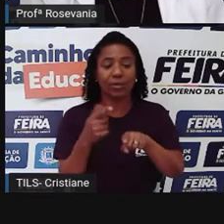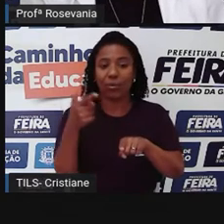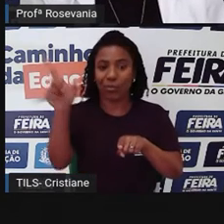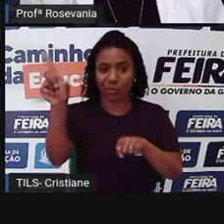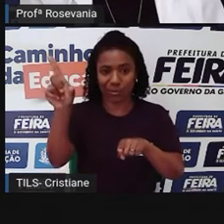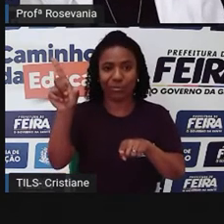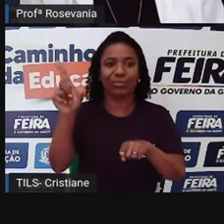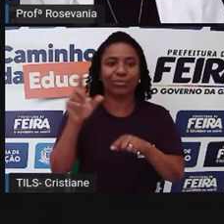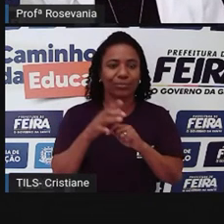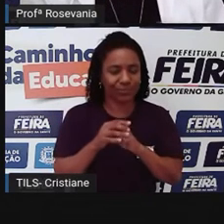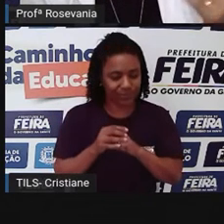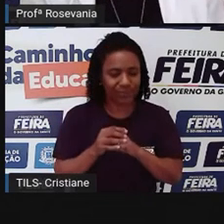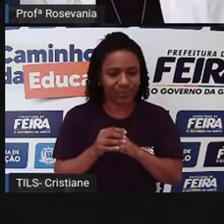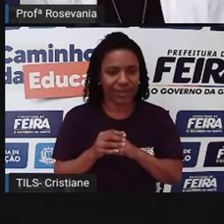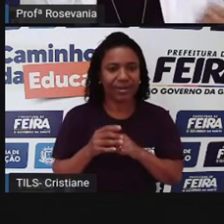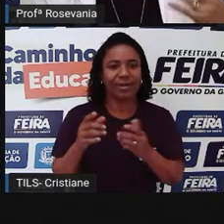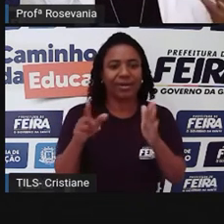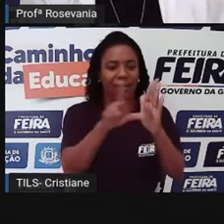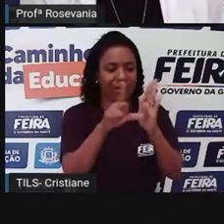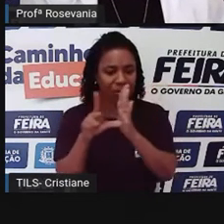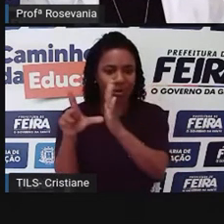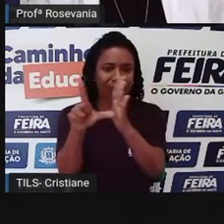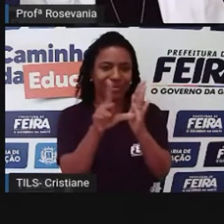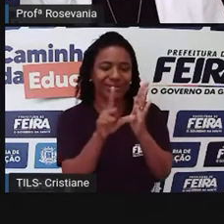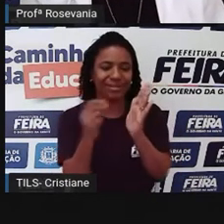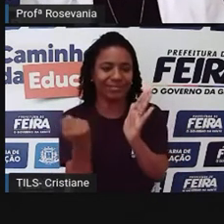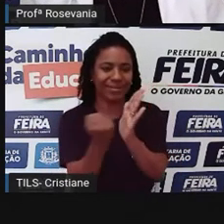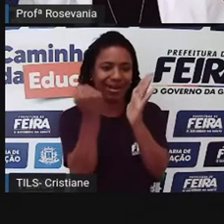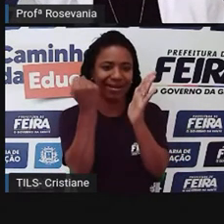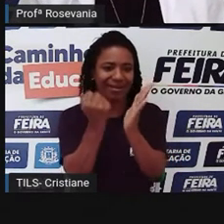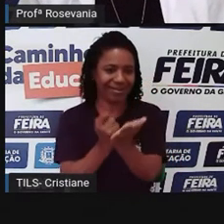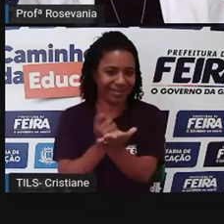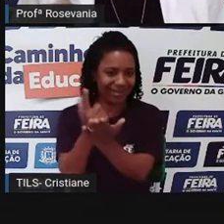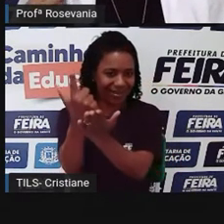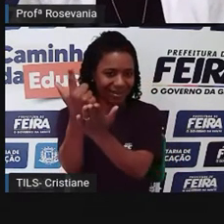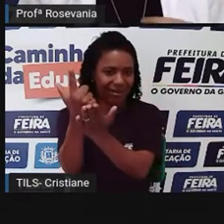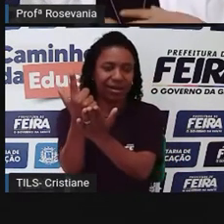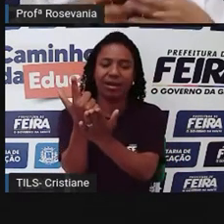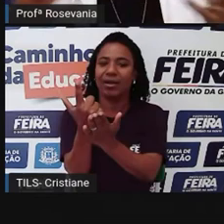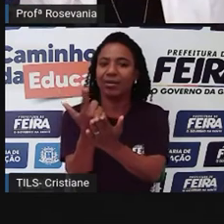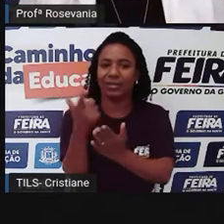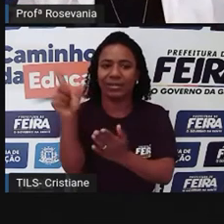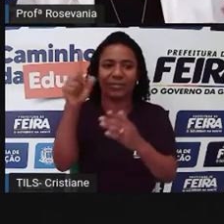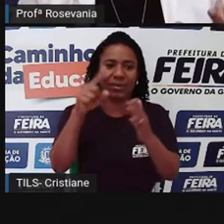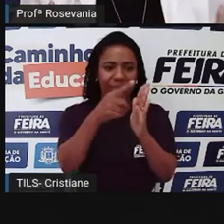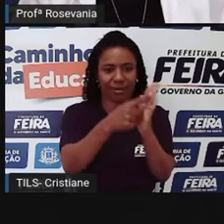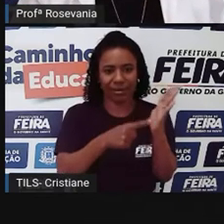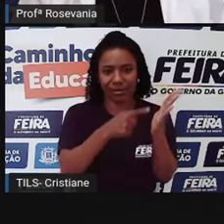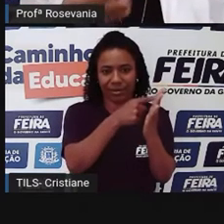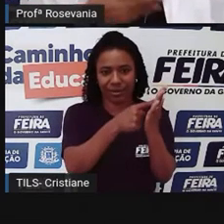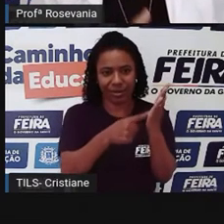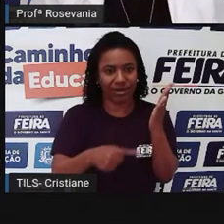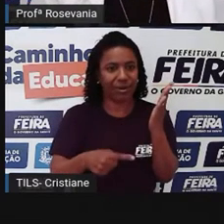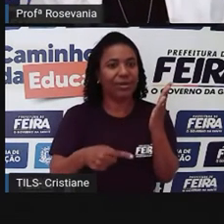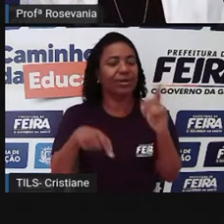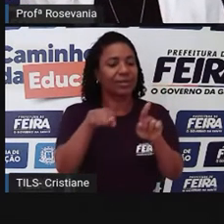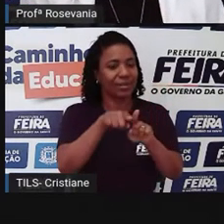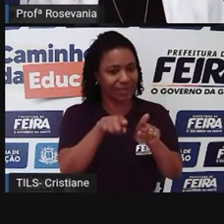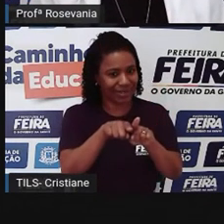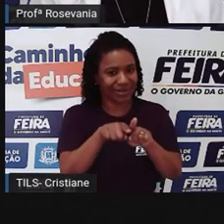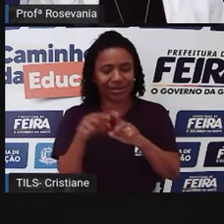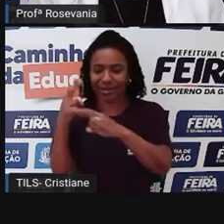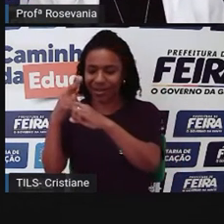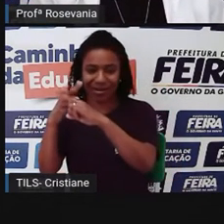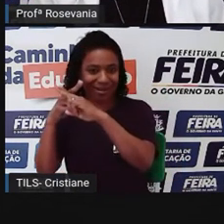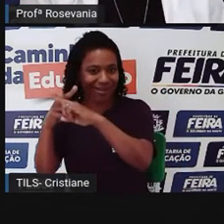de franquia em serviço são as lotéricas, né, que elas, né, são franquias da caixa